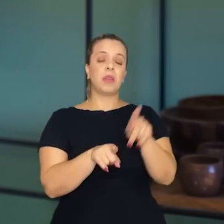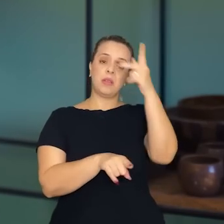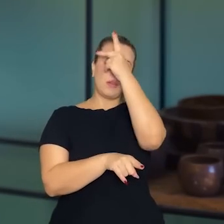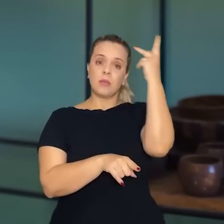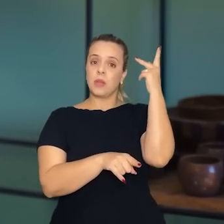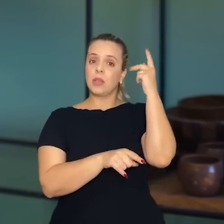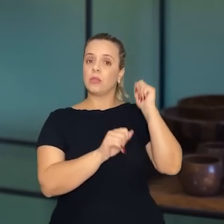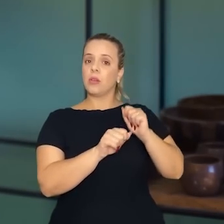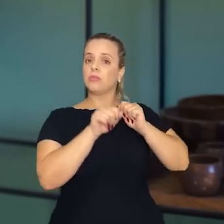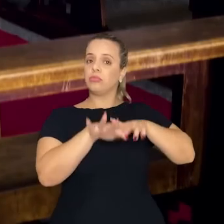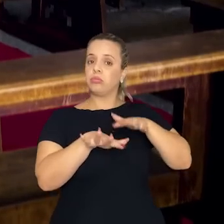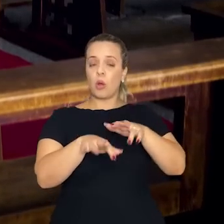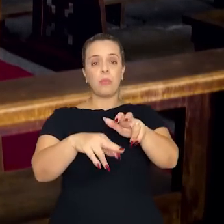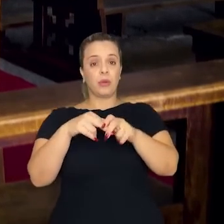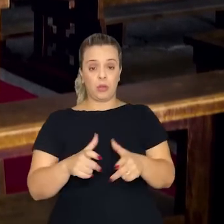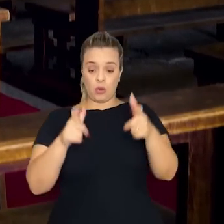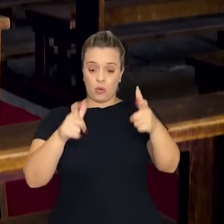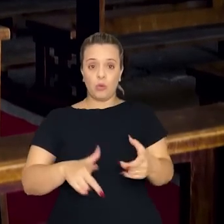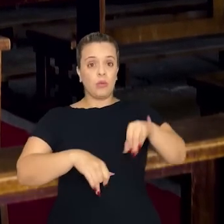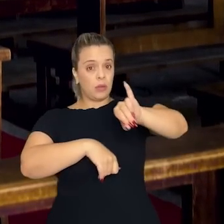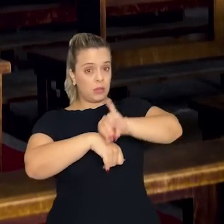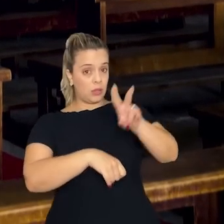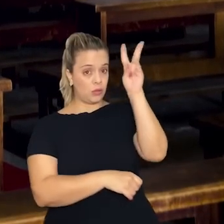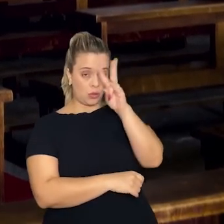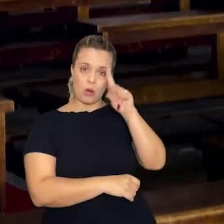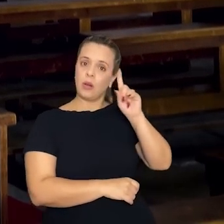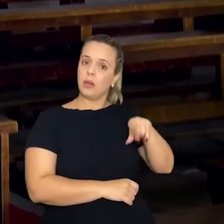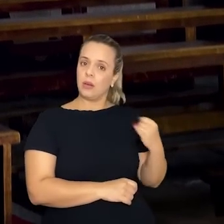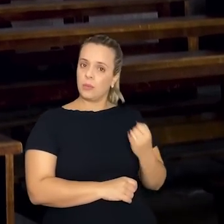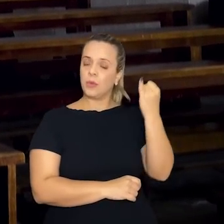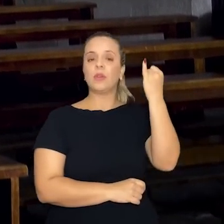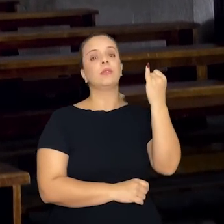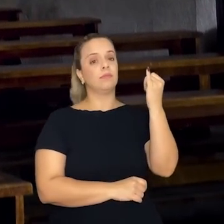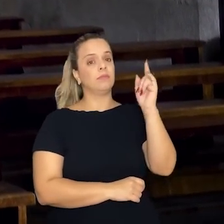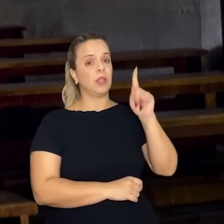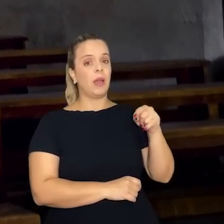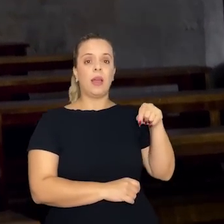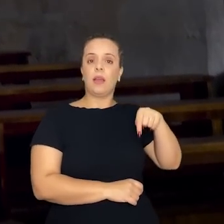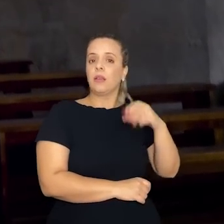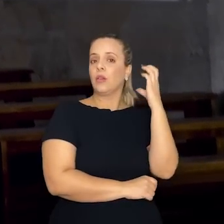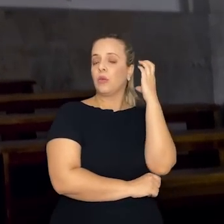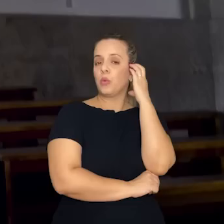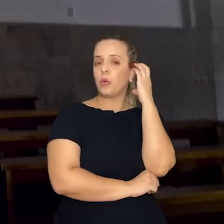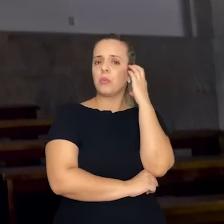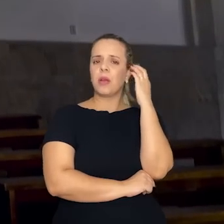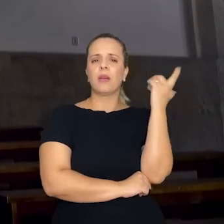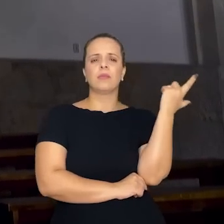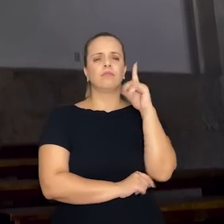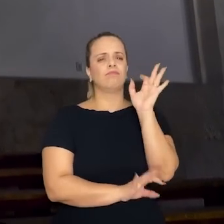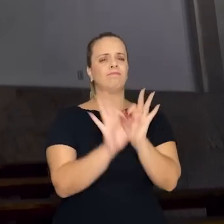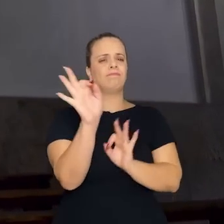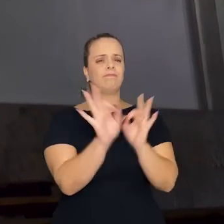miolo aqui, ele tem uma importância. O ouro de Cuiabá, ele enfeita grandes